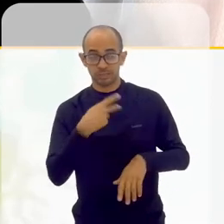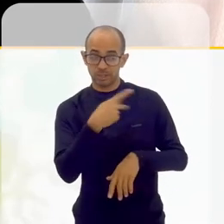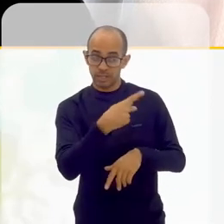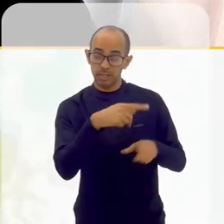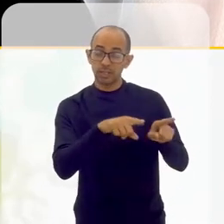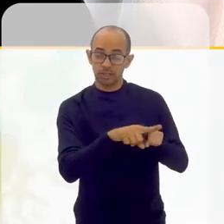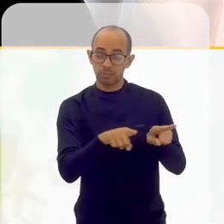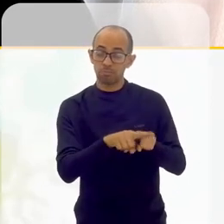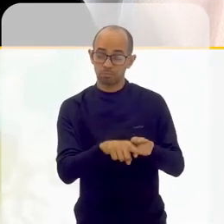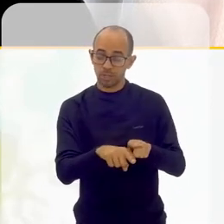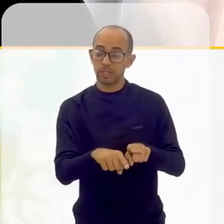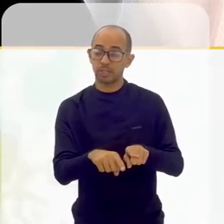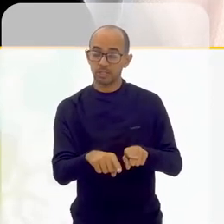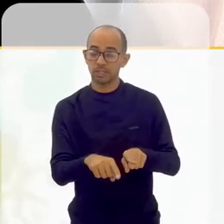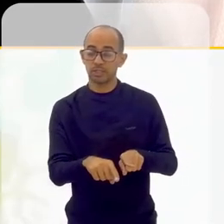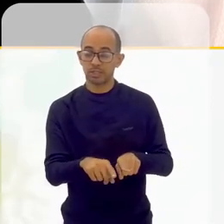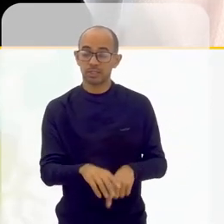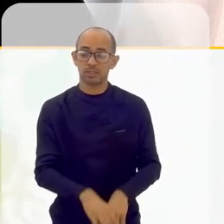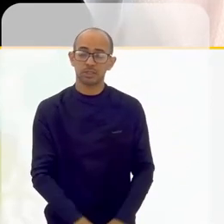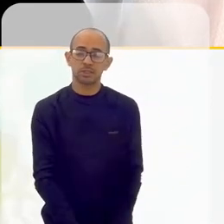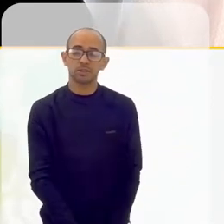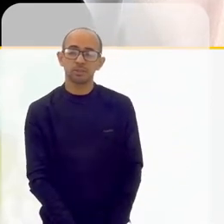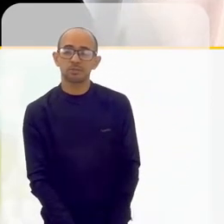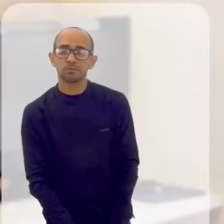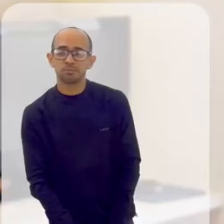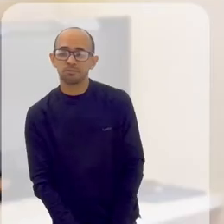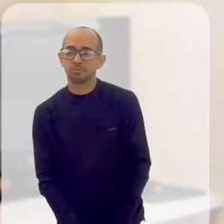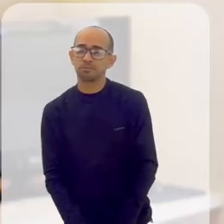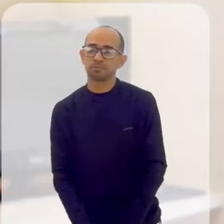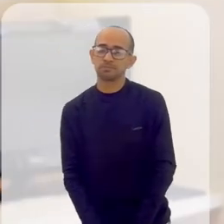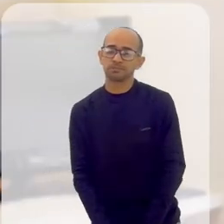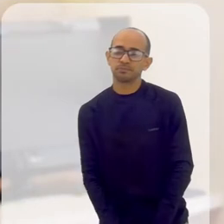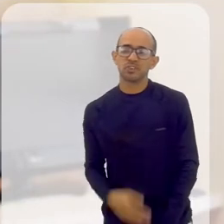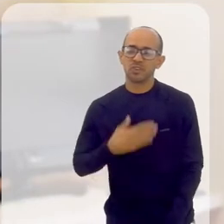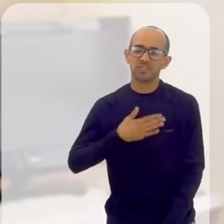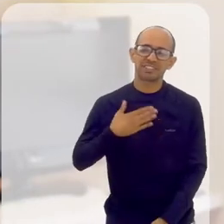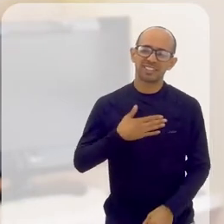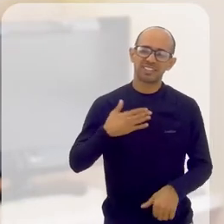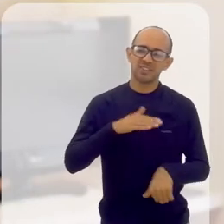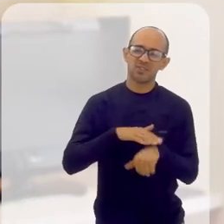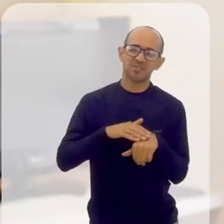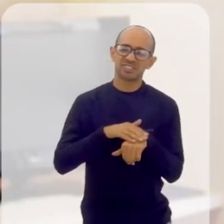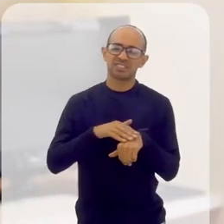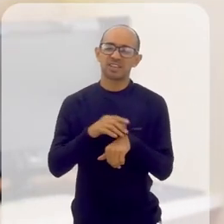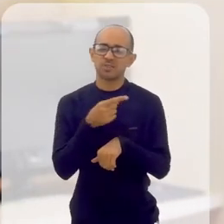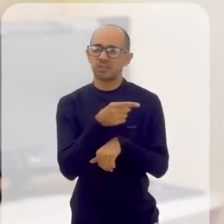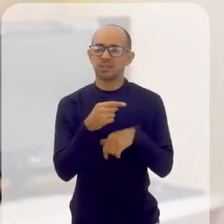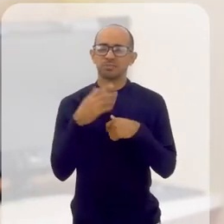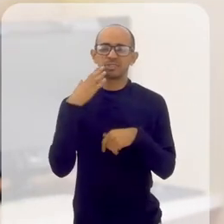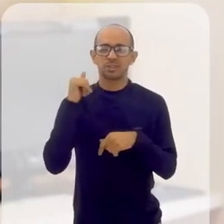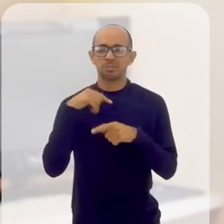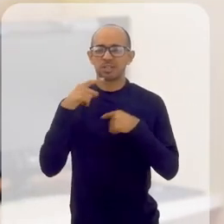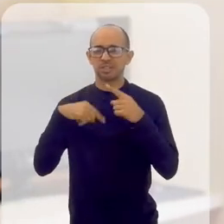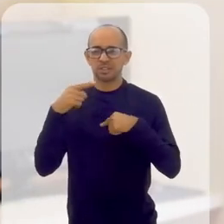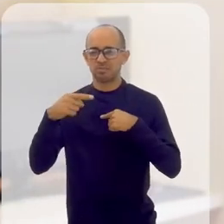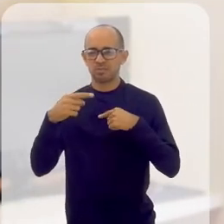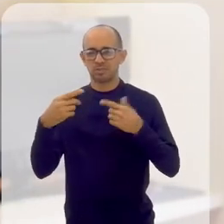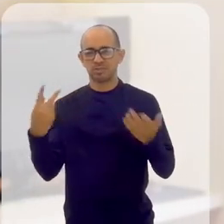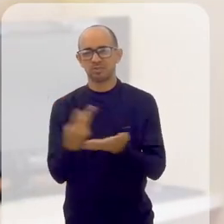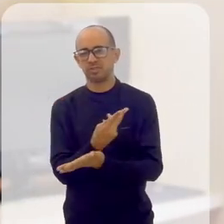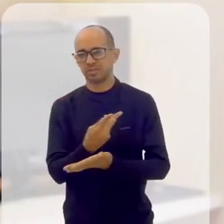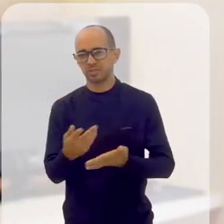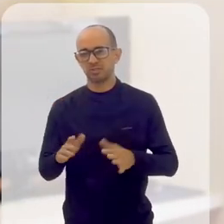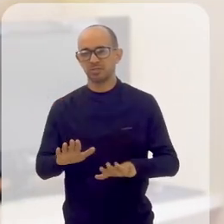também, porque as coisas nunca acontecem de um lado só. E eu queria conversar com ele, saber como é que foi depois,